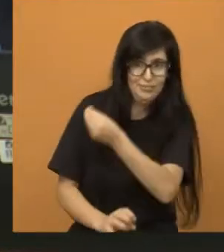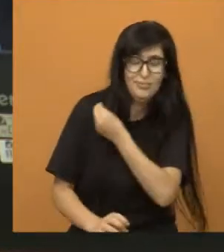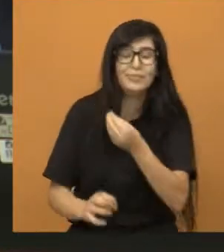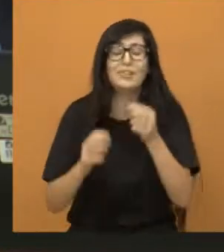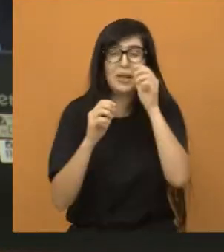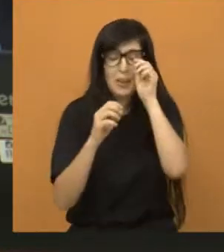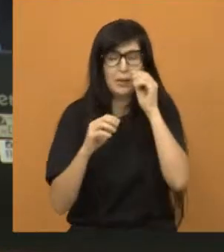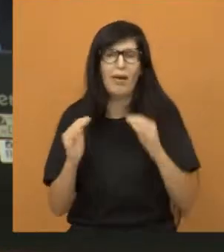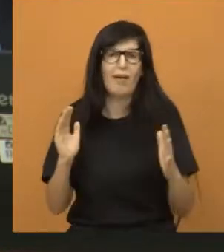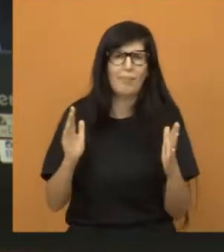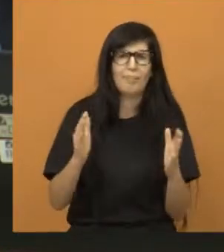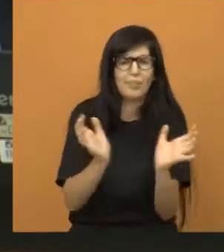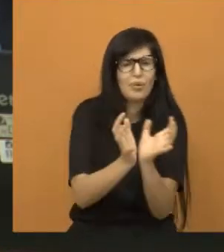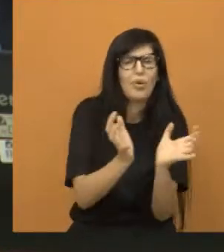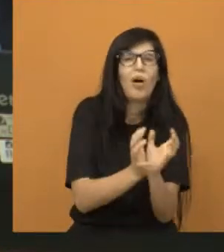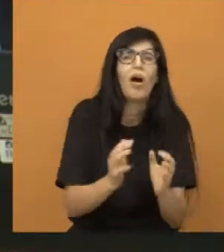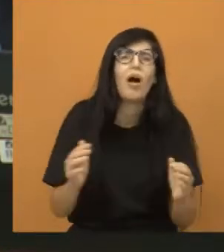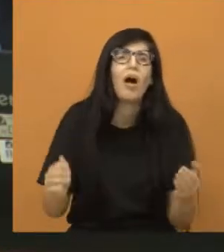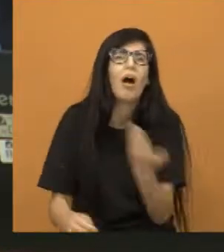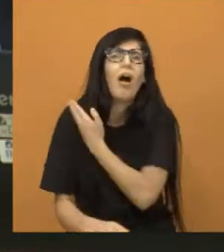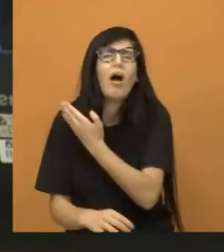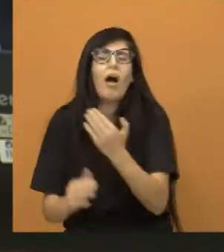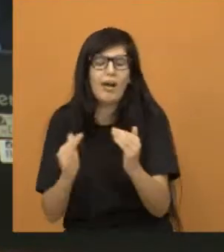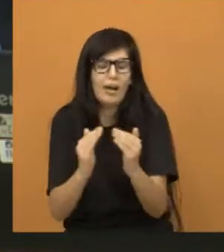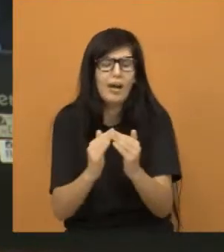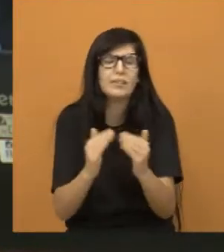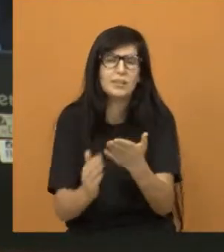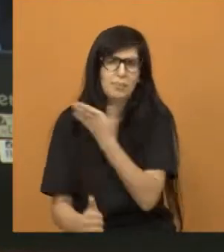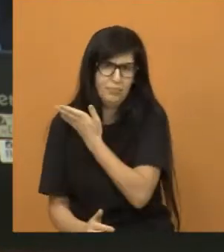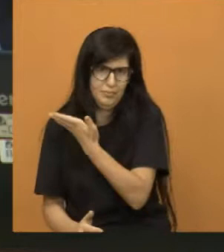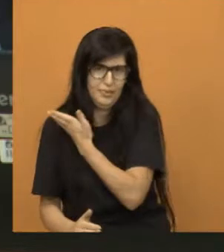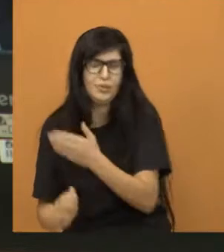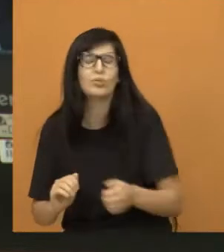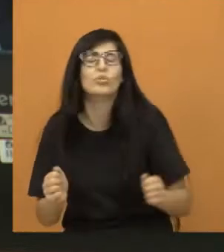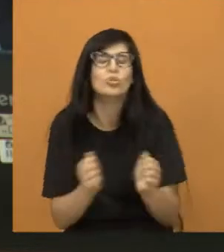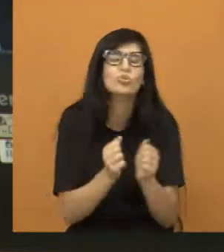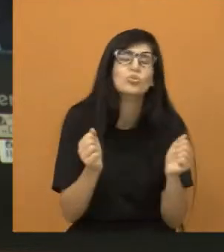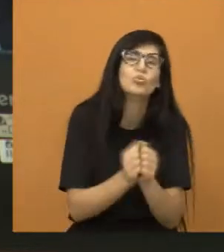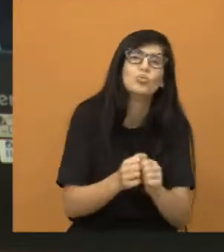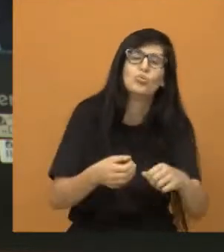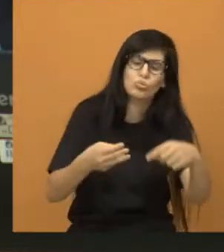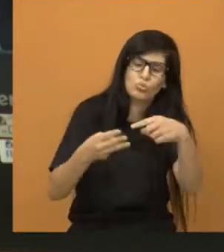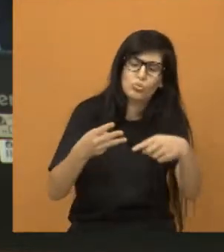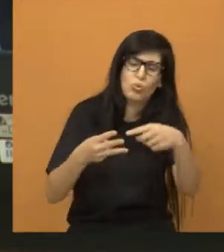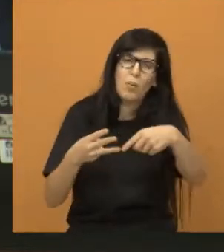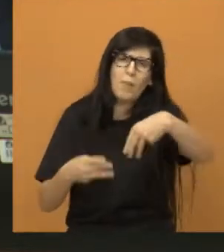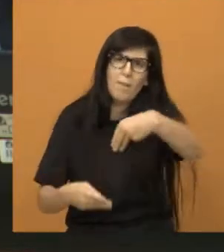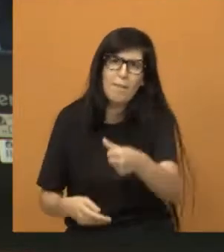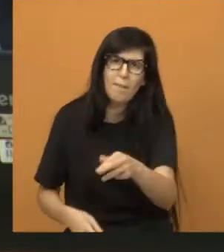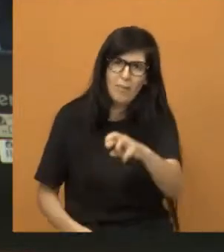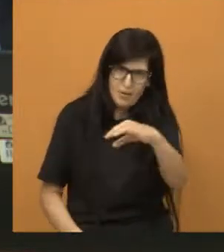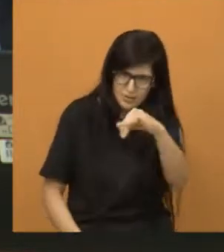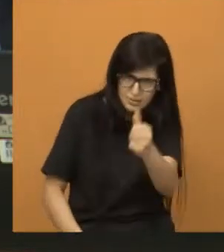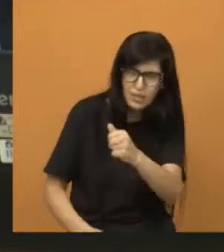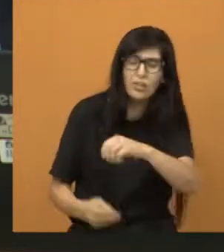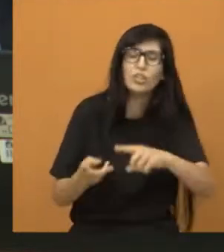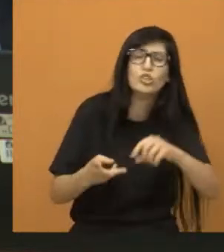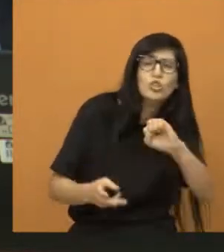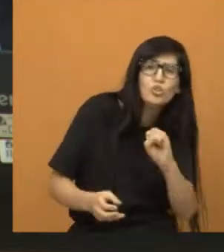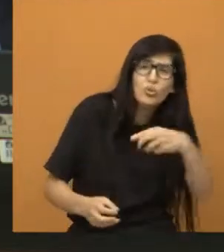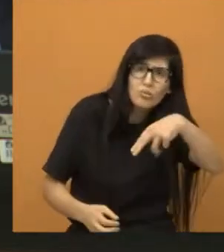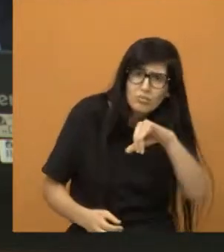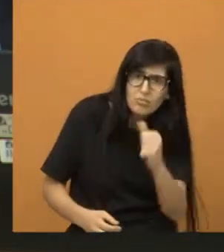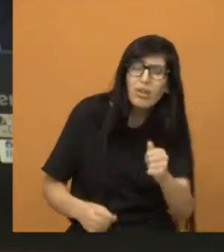Casa da Amizade, enquanto procadoria da mulher, eu, a doutora Márcia e a Sônia, nos comprometemos em chamar uma